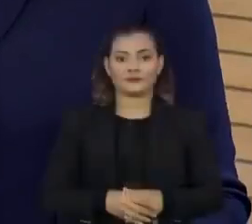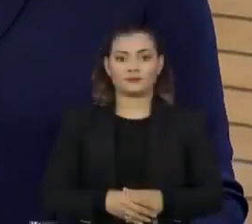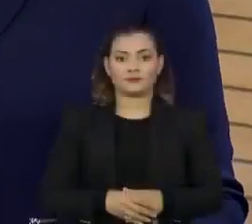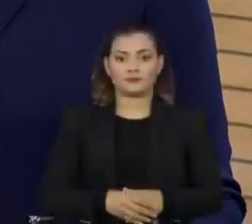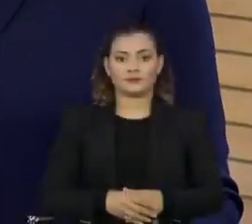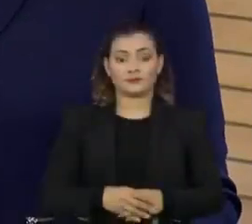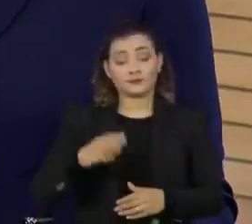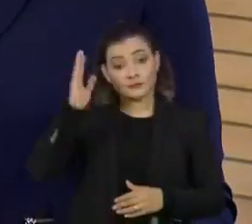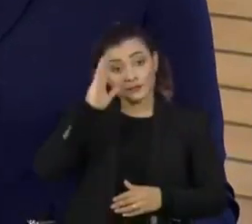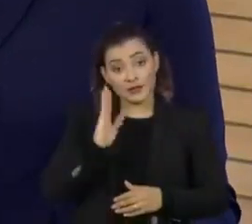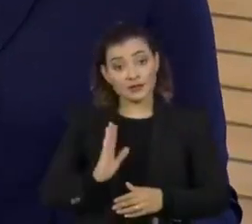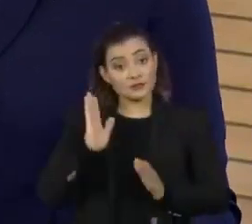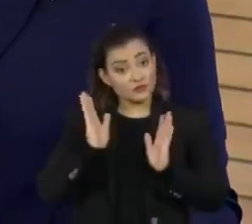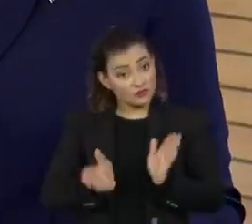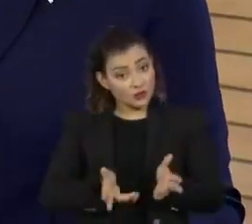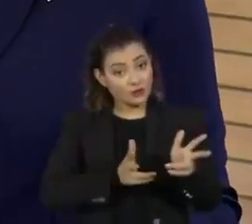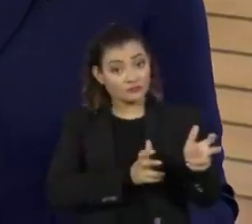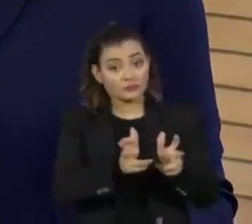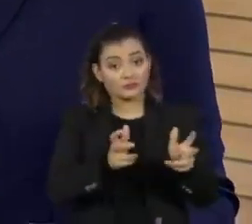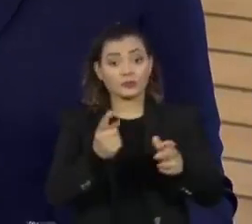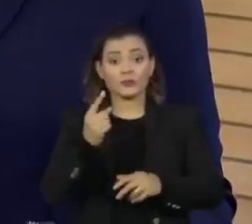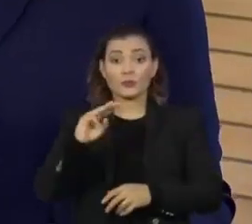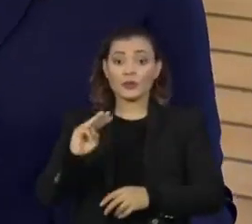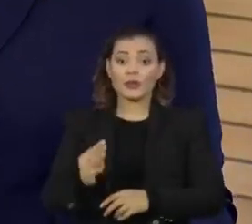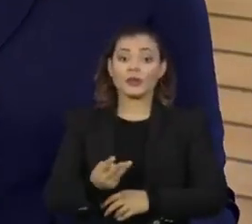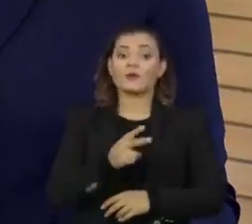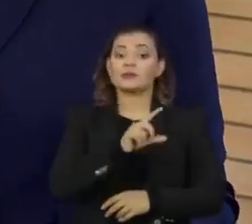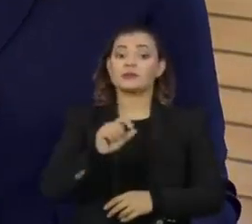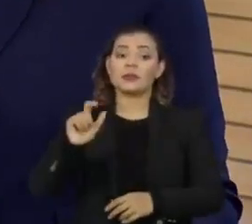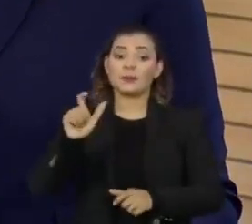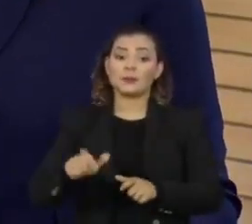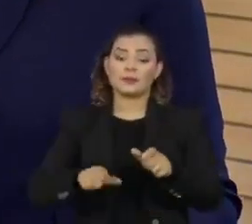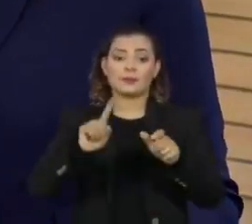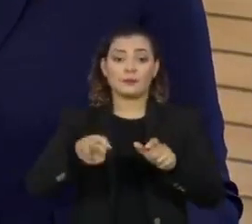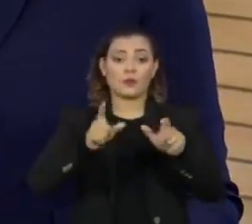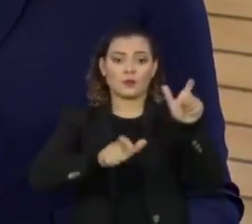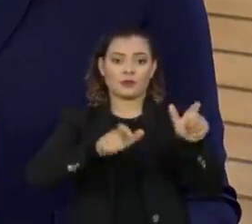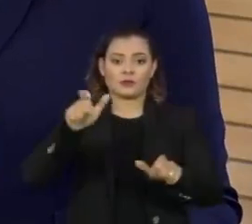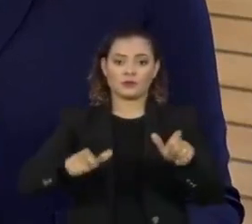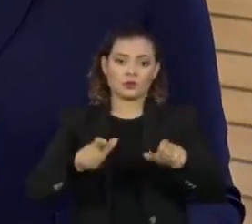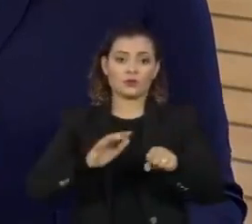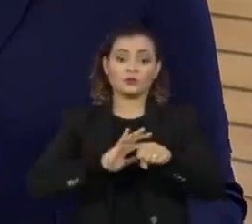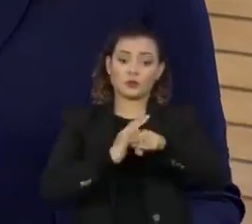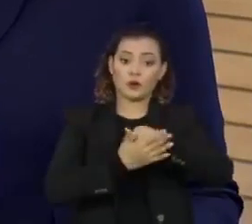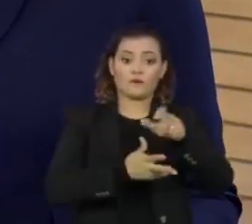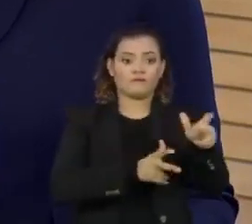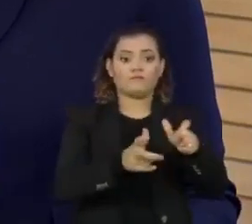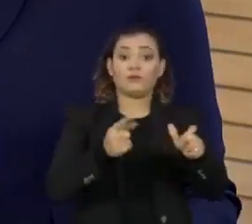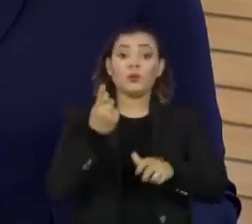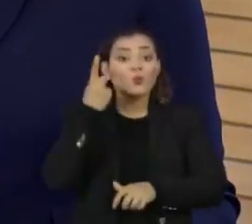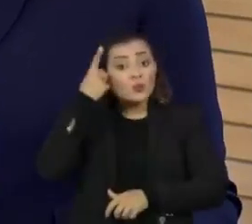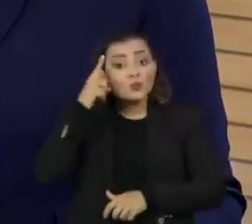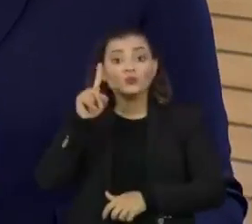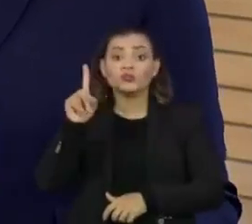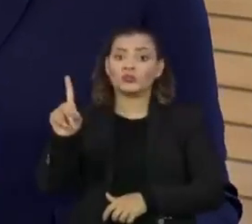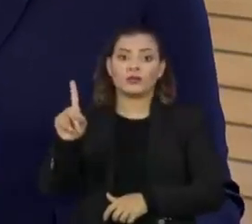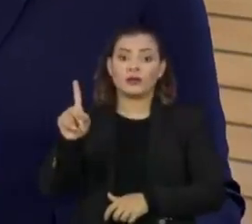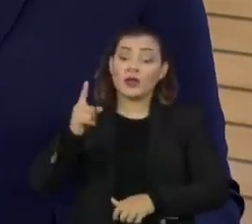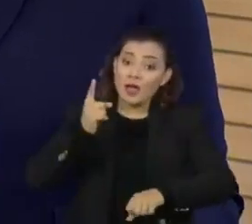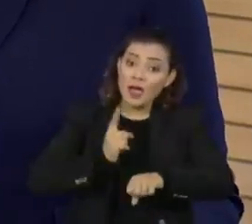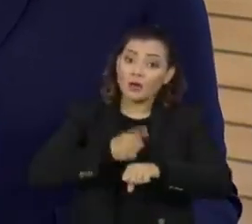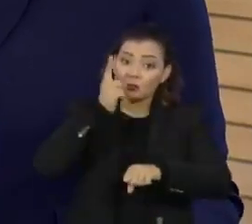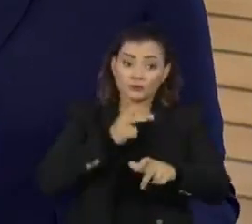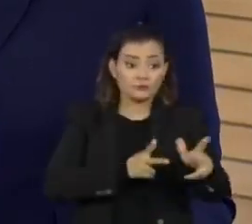O Brasil vacinou mais de 1 milhão e 100 mil pessoas contra o coronavírus em um dia. A marca de ontem é um novo